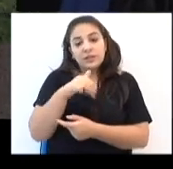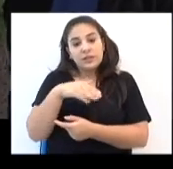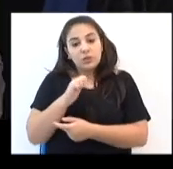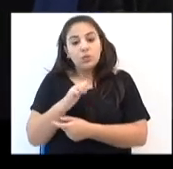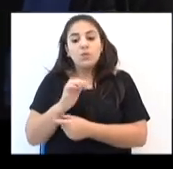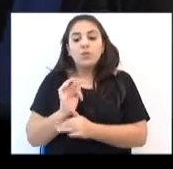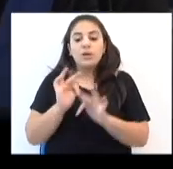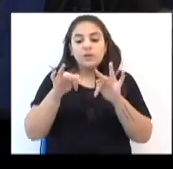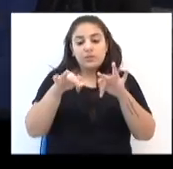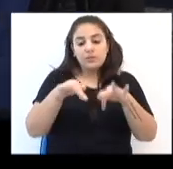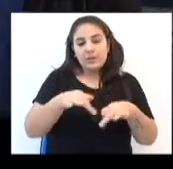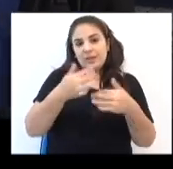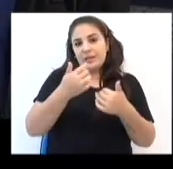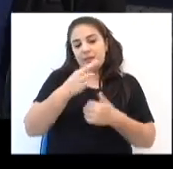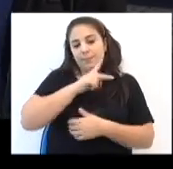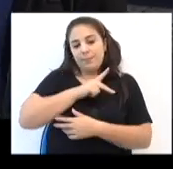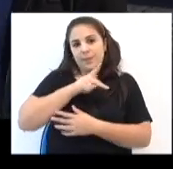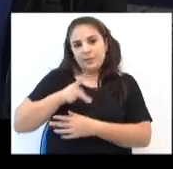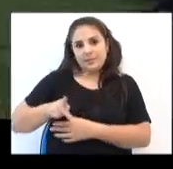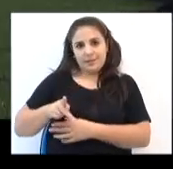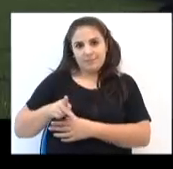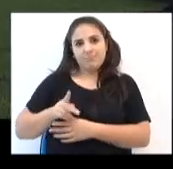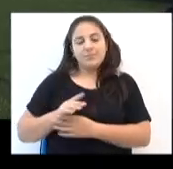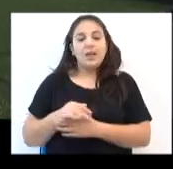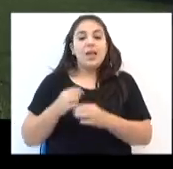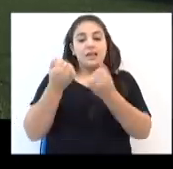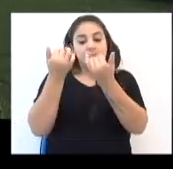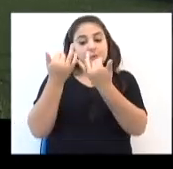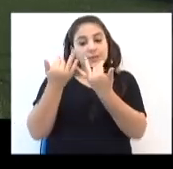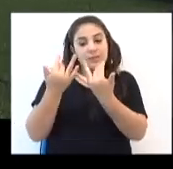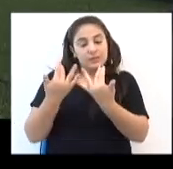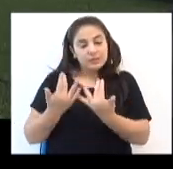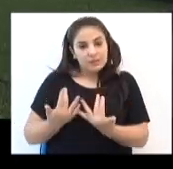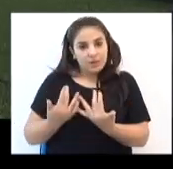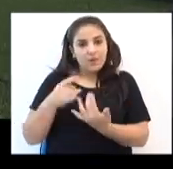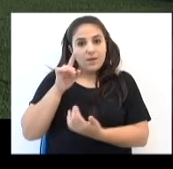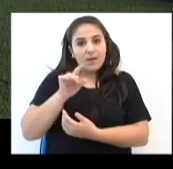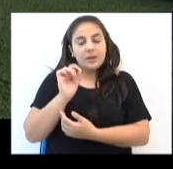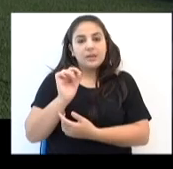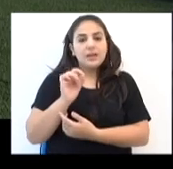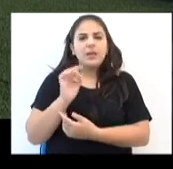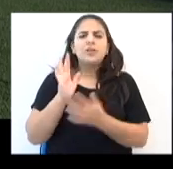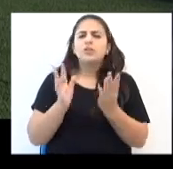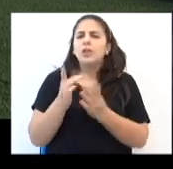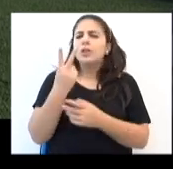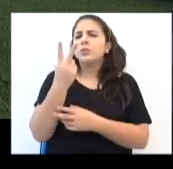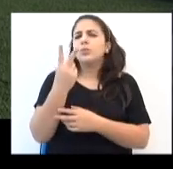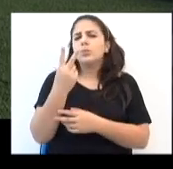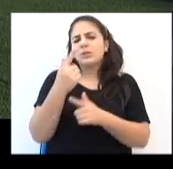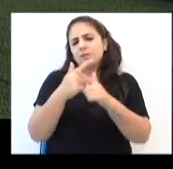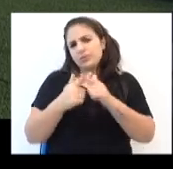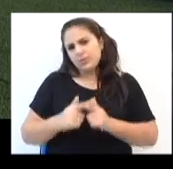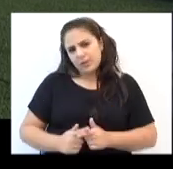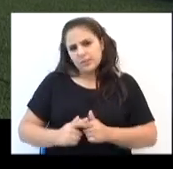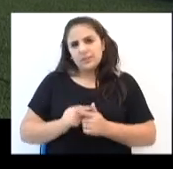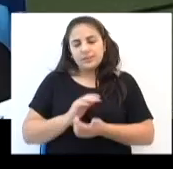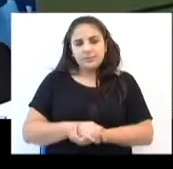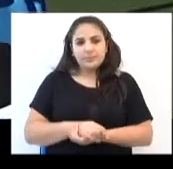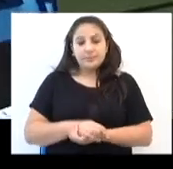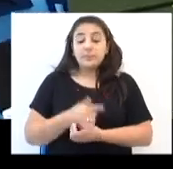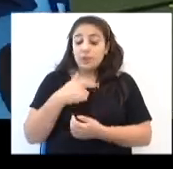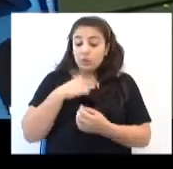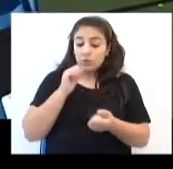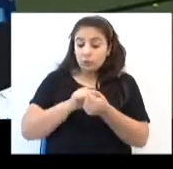presidência do Esporte Clube Passo Fundo. A justificativa é que o dirigente esteve no cargo por dois mandatos.